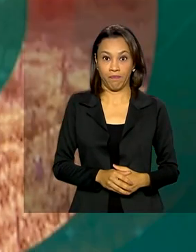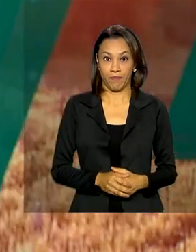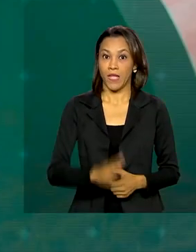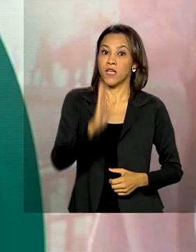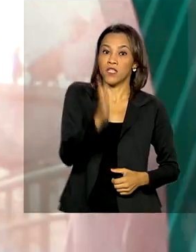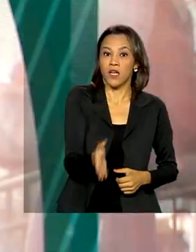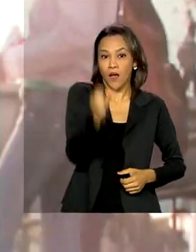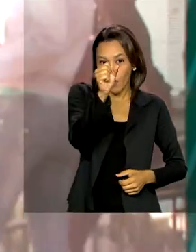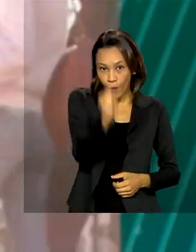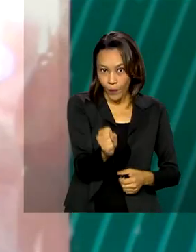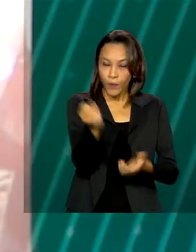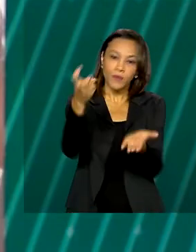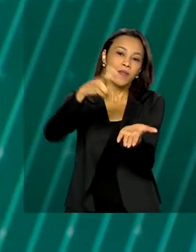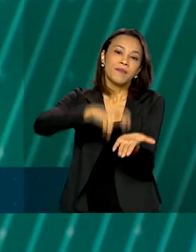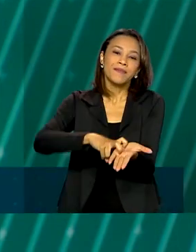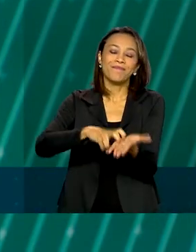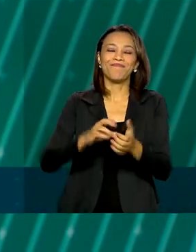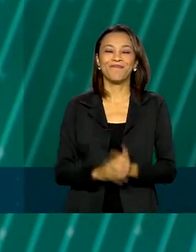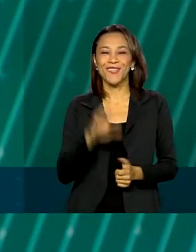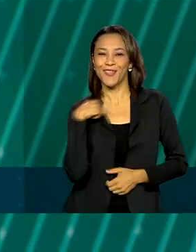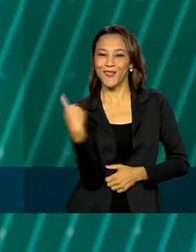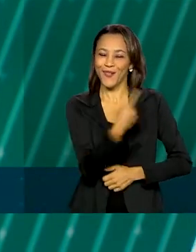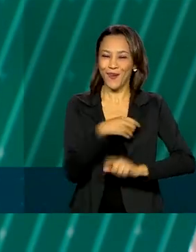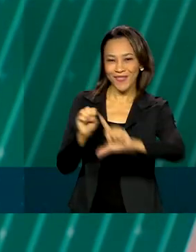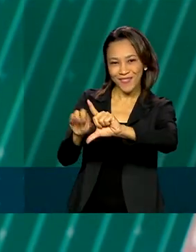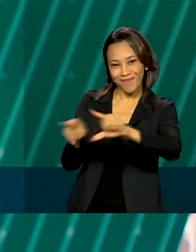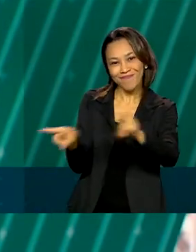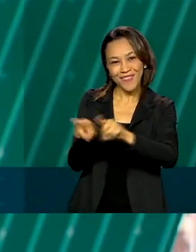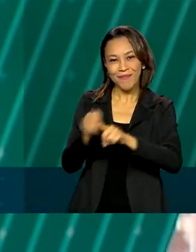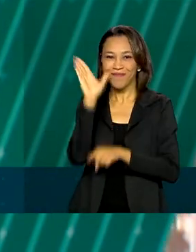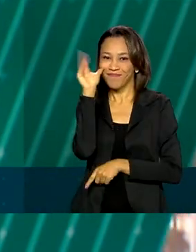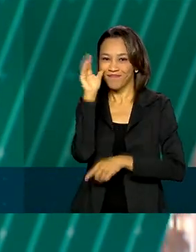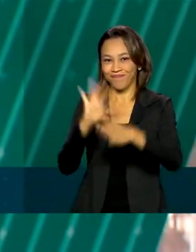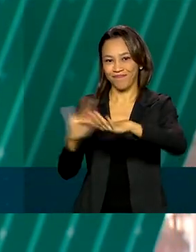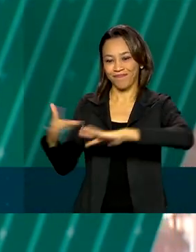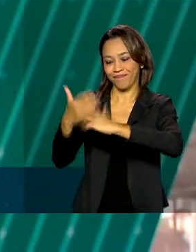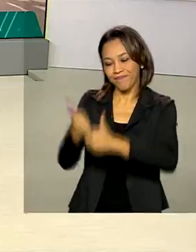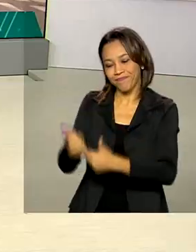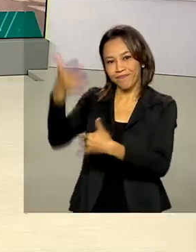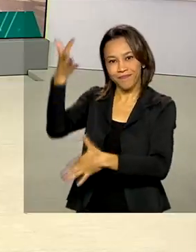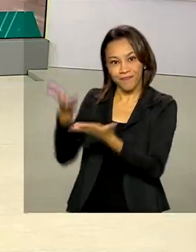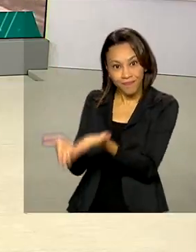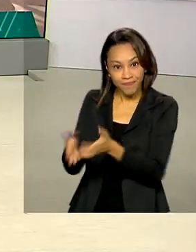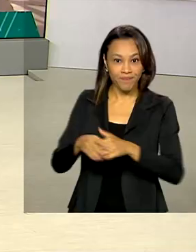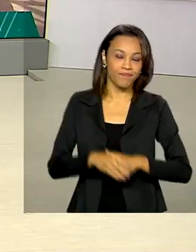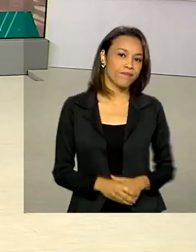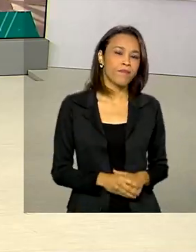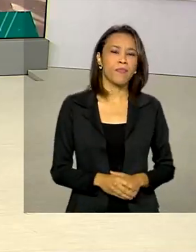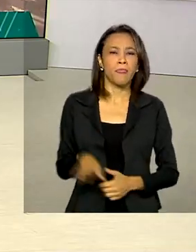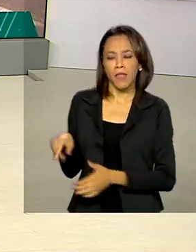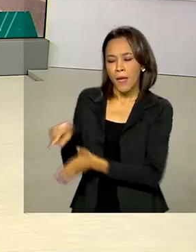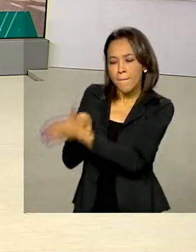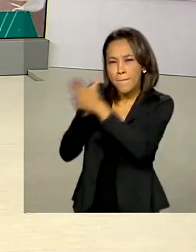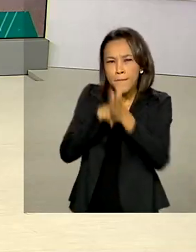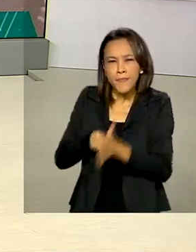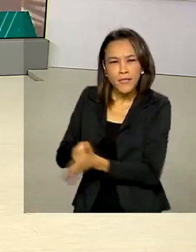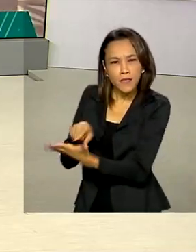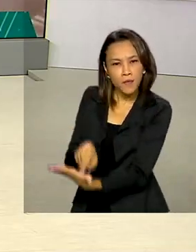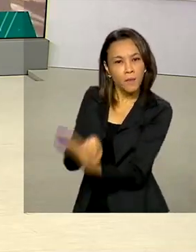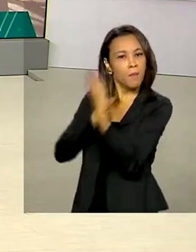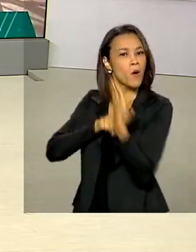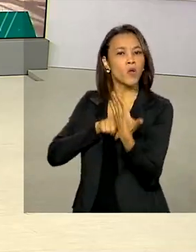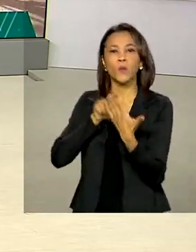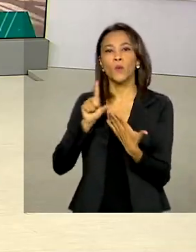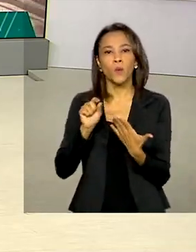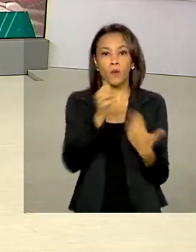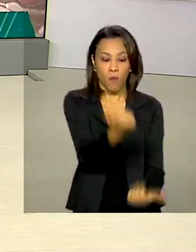São 8 horas da manhã e nós estamos ao vivo também pelas redes sociais. Pesquisas recentes apontam que o